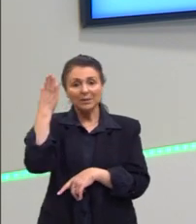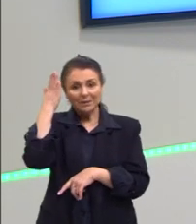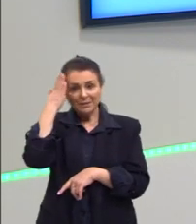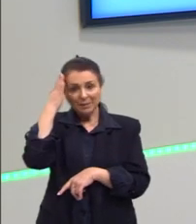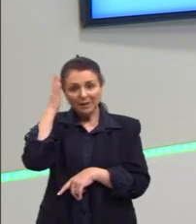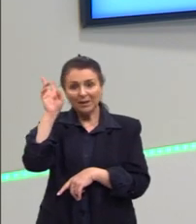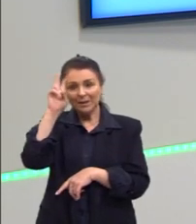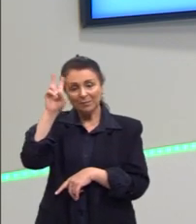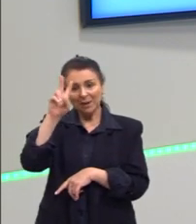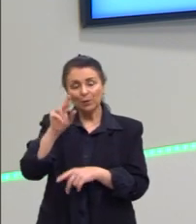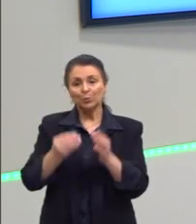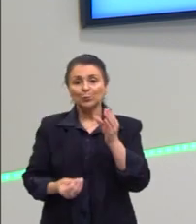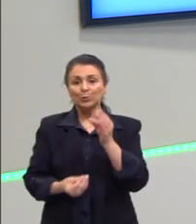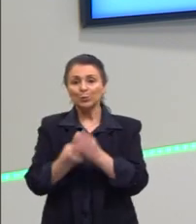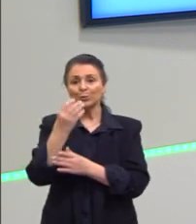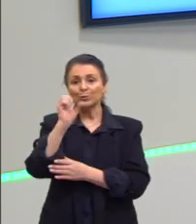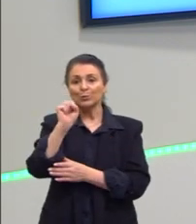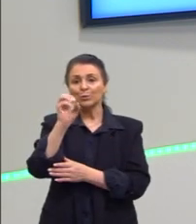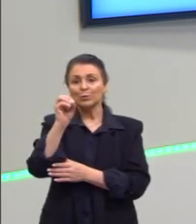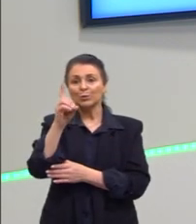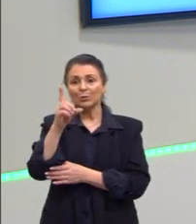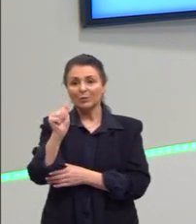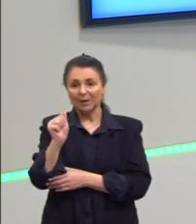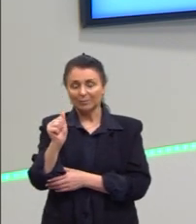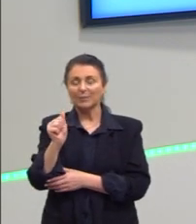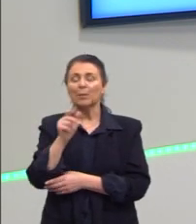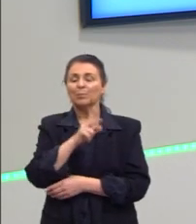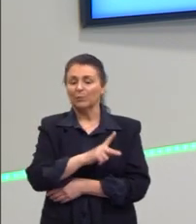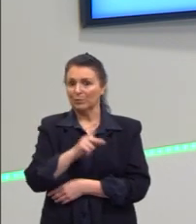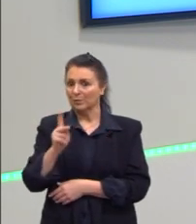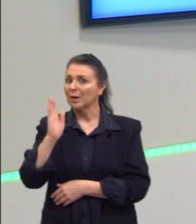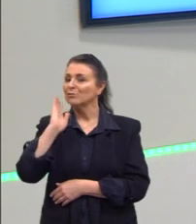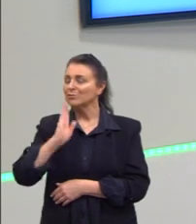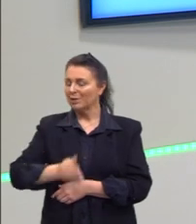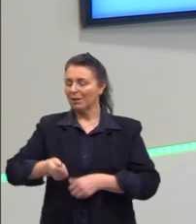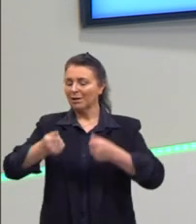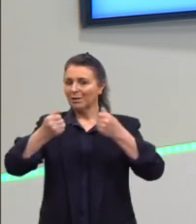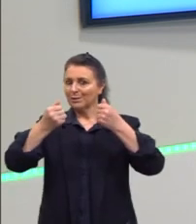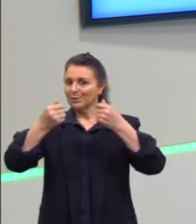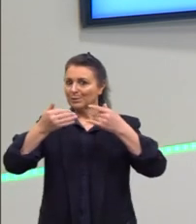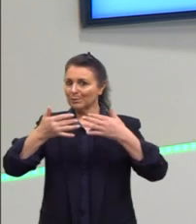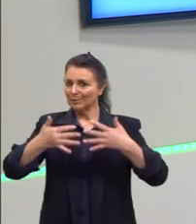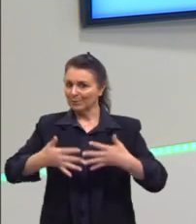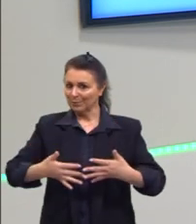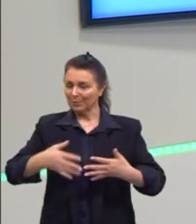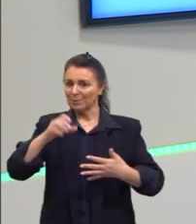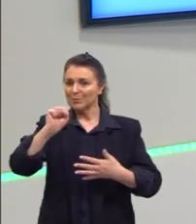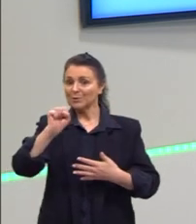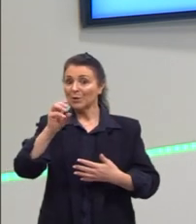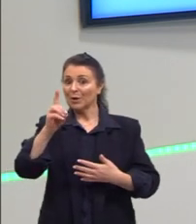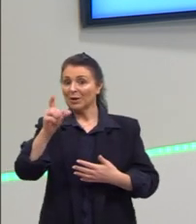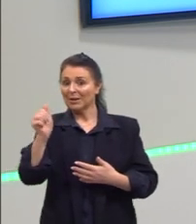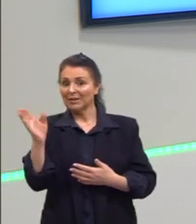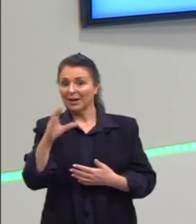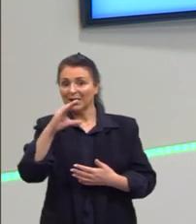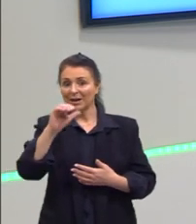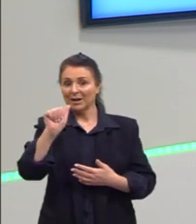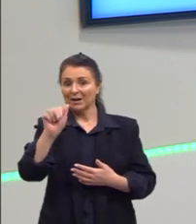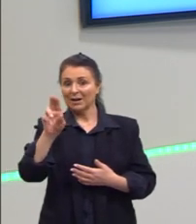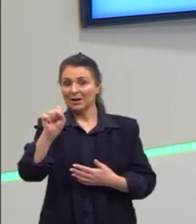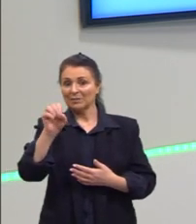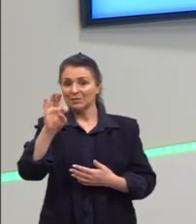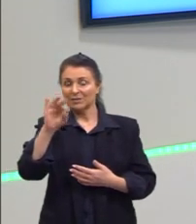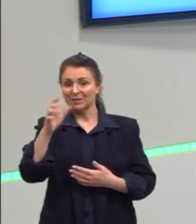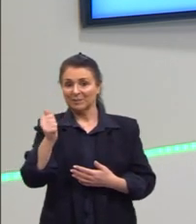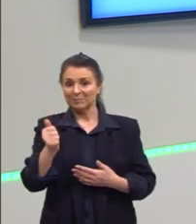aí da soda que vocês viram já nas minhas aulas várias vezes. Eu já trouxe vários exemplos da soda cáustica. Então, por